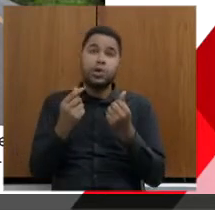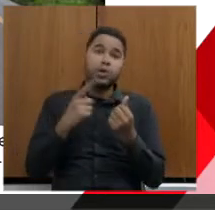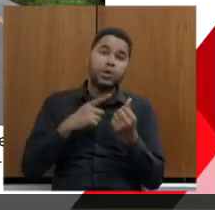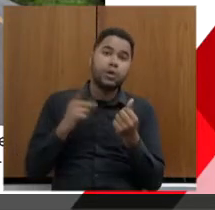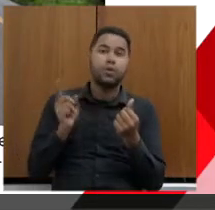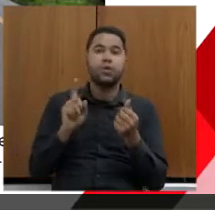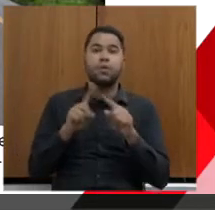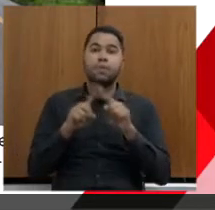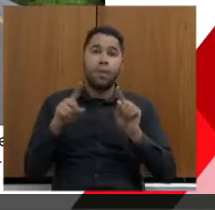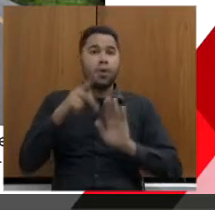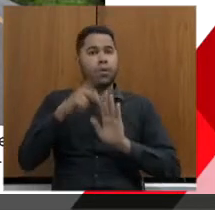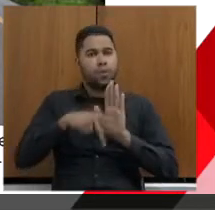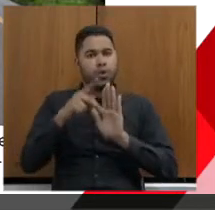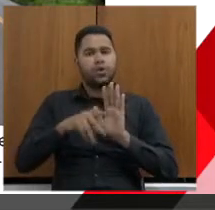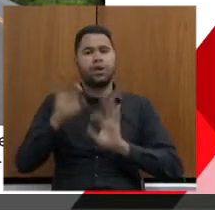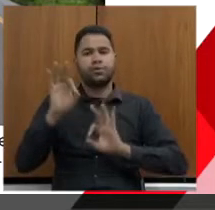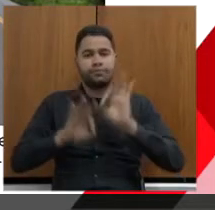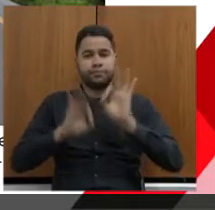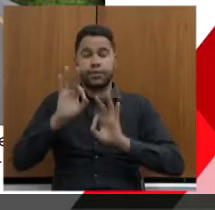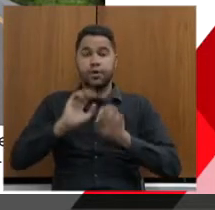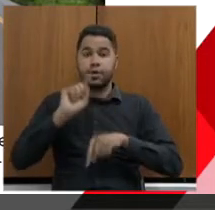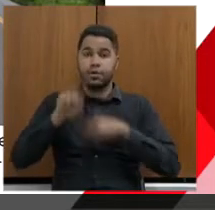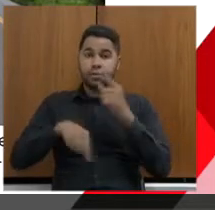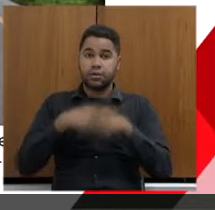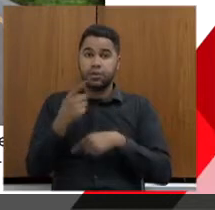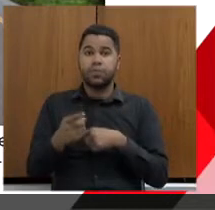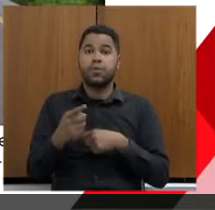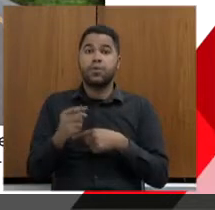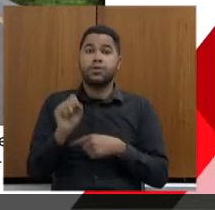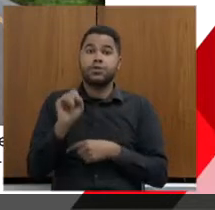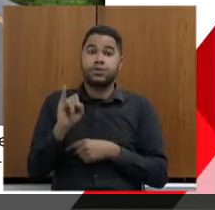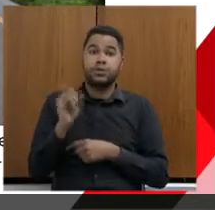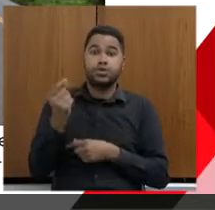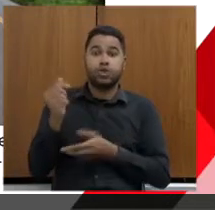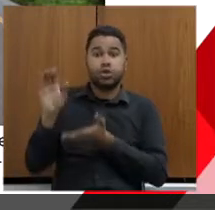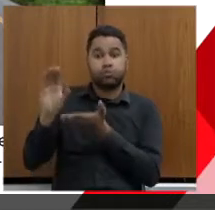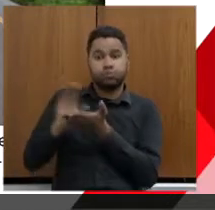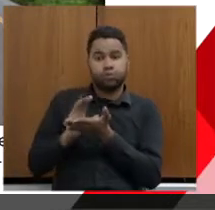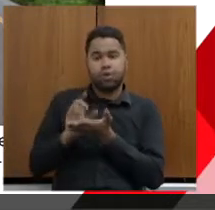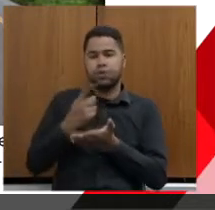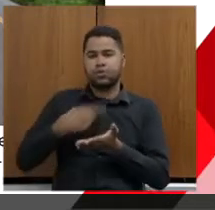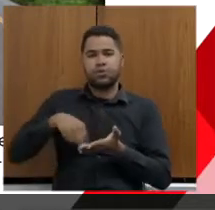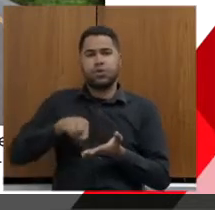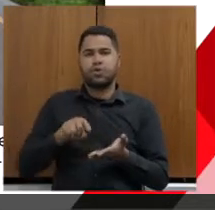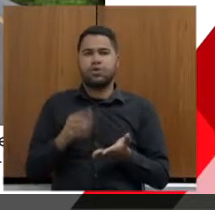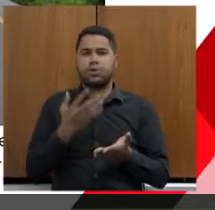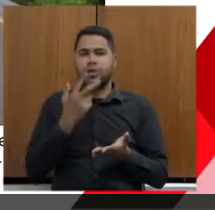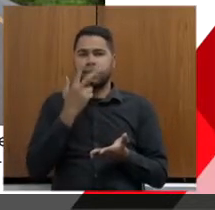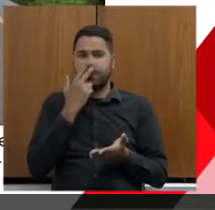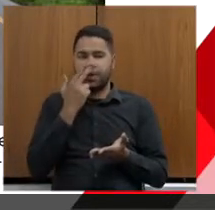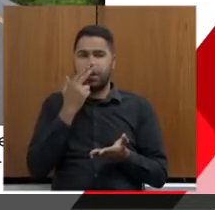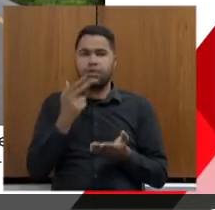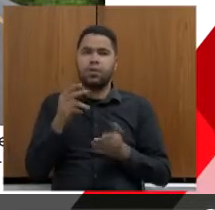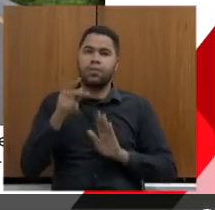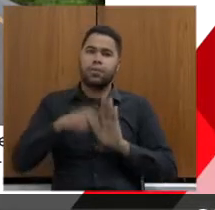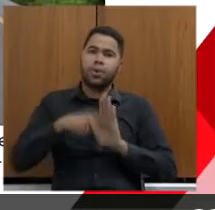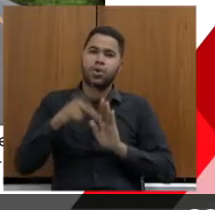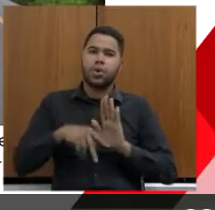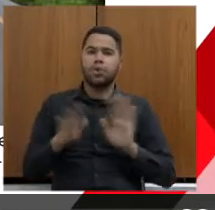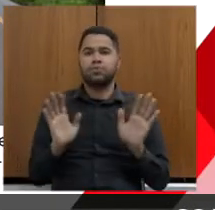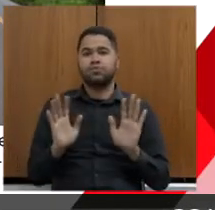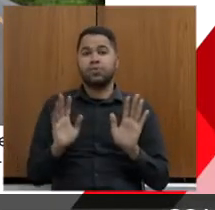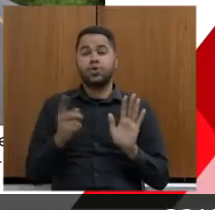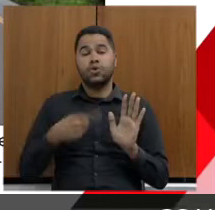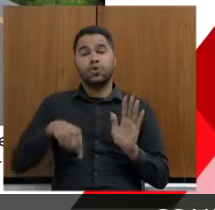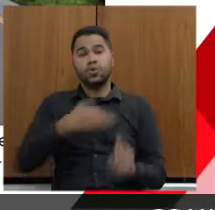mas faça os projetos. Porque depois que o dinheiro, se o dinheiro vier, nós não vamos poder ficar sem os projetos. O nosso